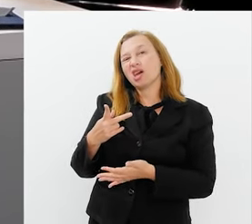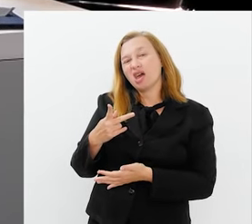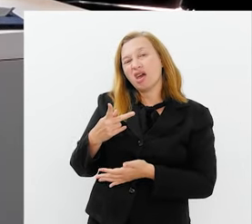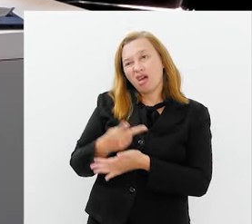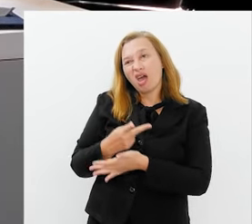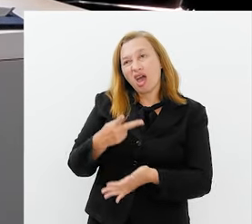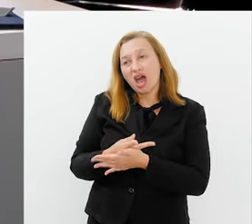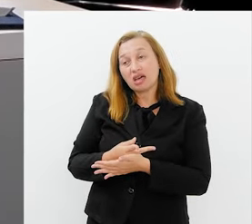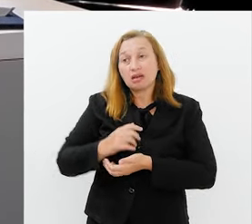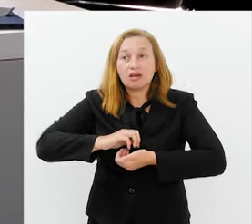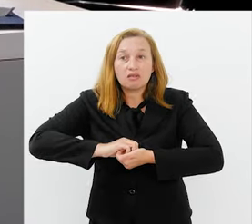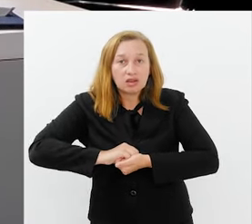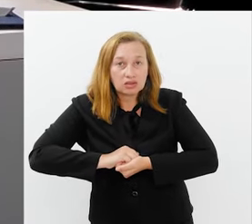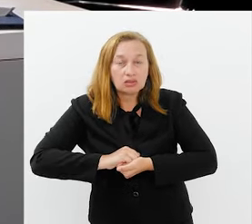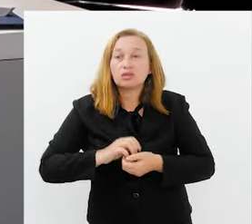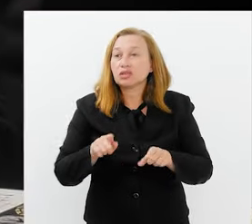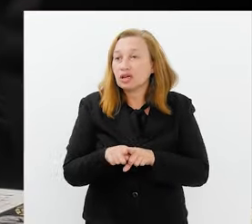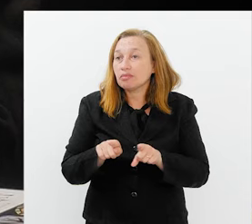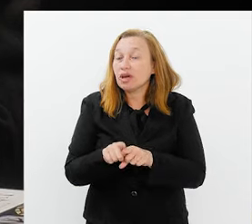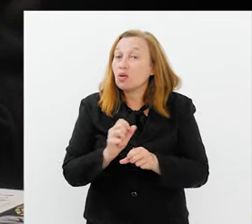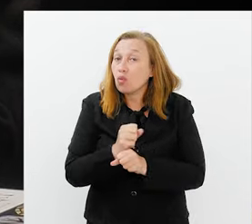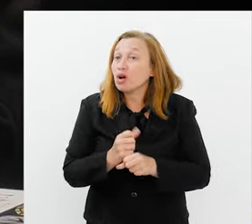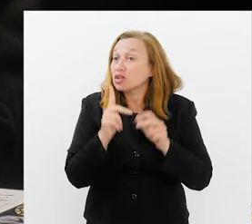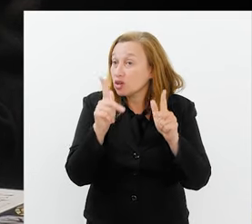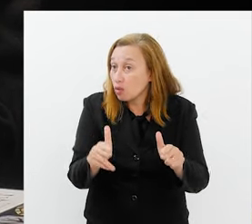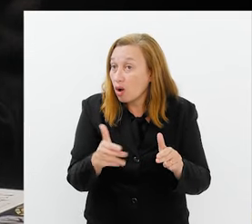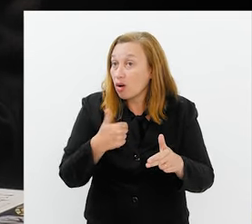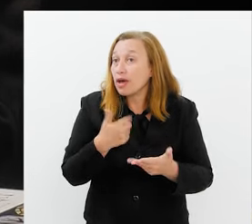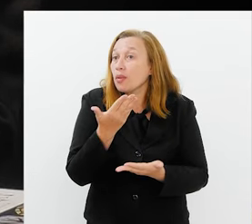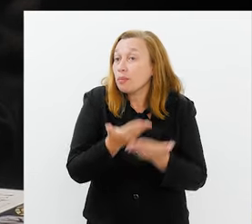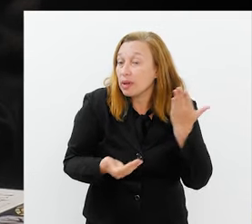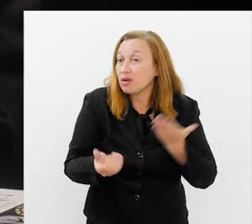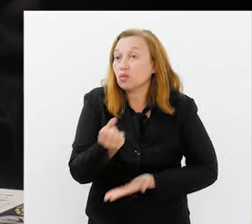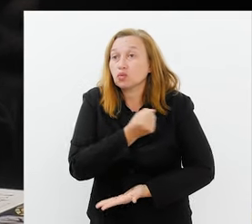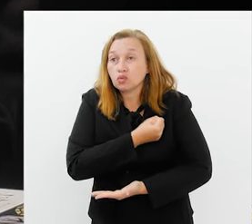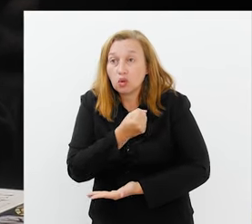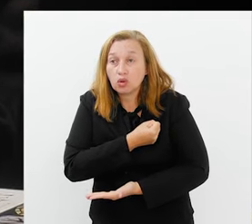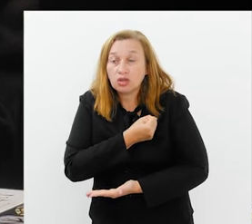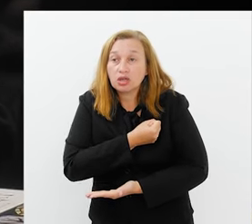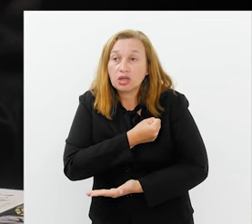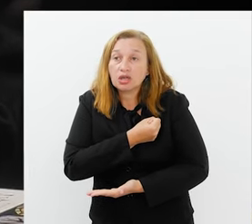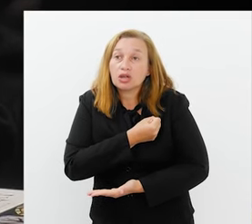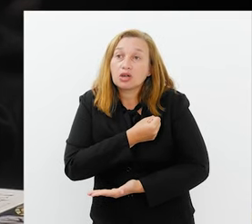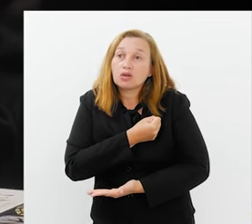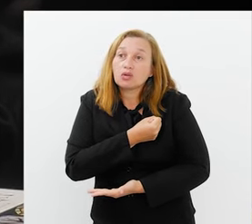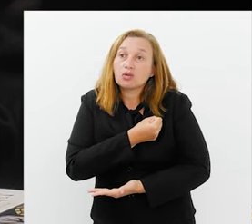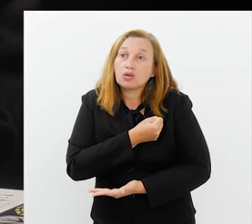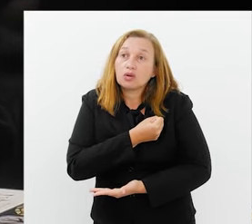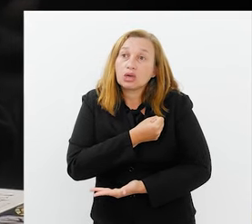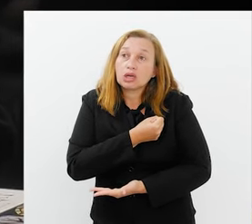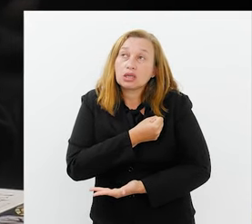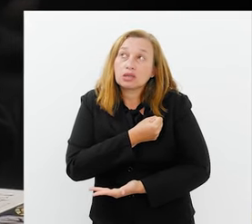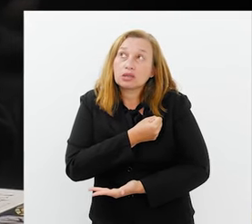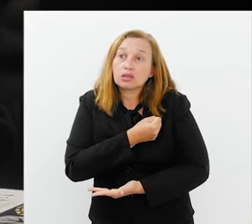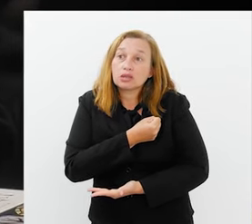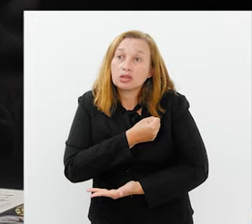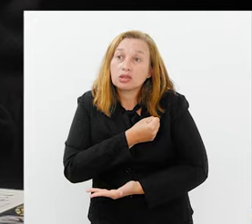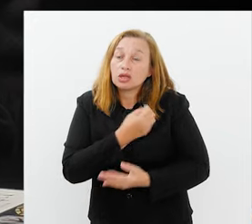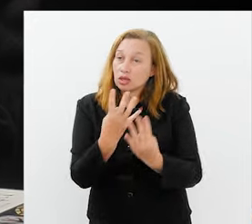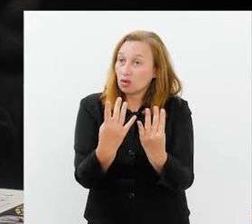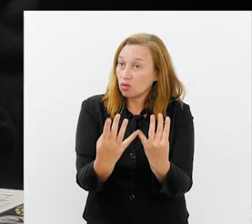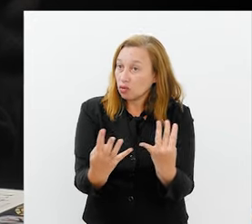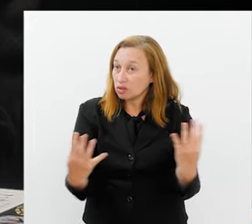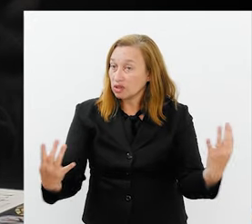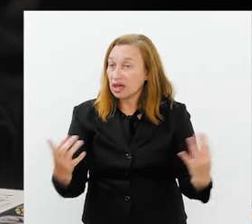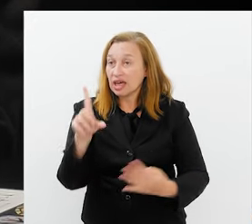cruel isso. Inclusive, na viradouro também, nesse mesmo ano, eu perco ponto, quando eu falo eu, eu perco ponto na